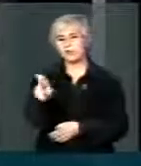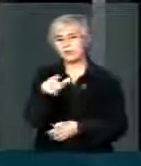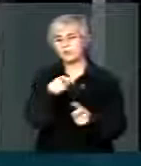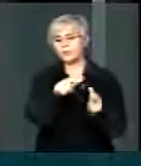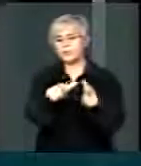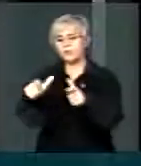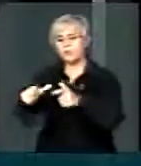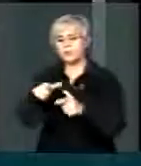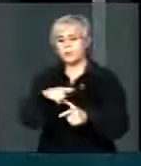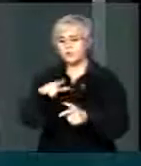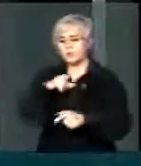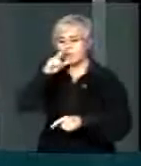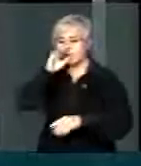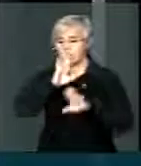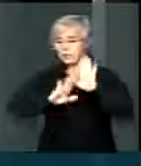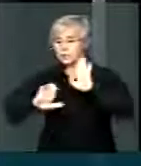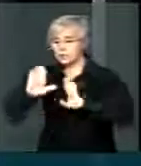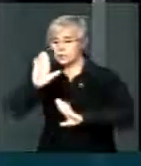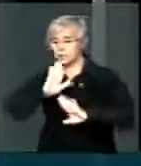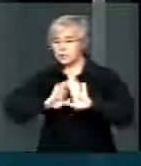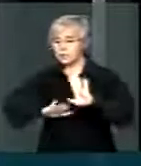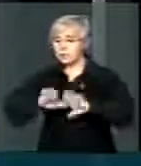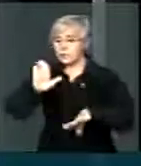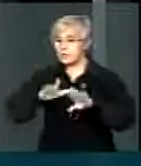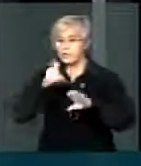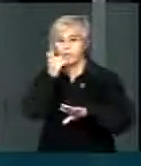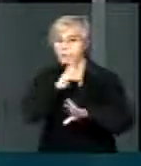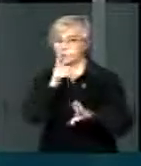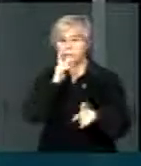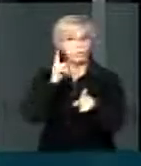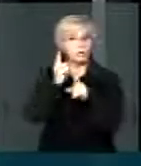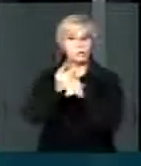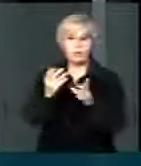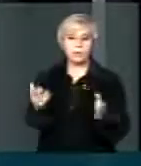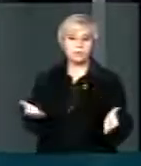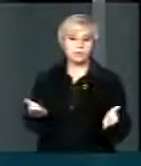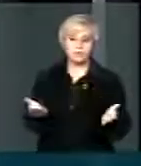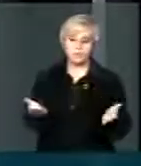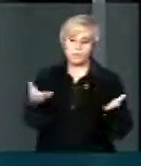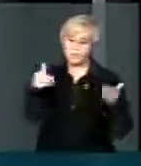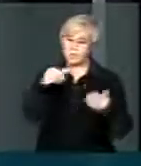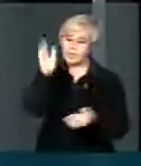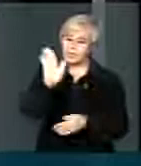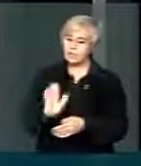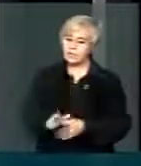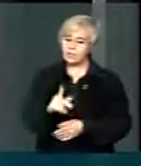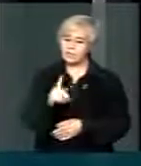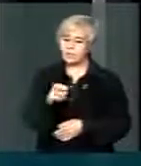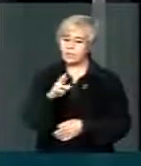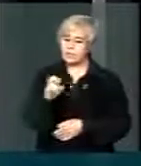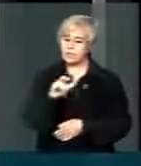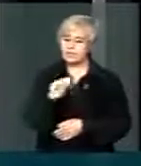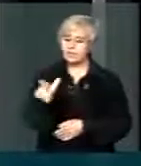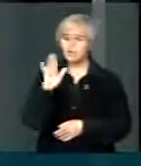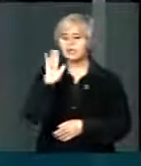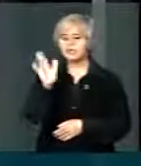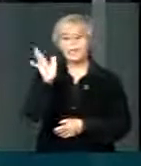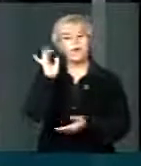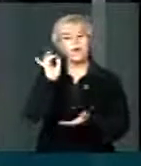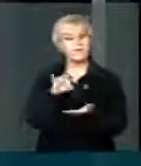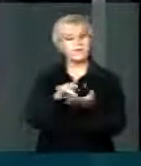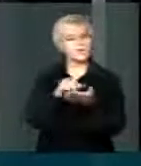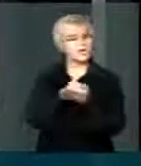onde tem risco de não encontrar petróleo. Não é o caso do pré-sal brasileiro. Portanto, na verdade, o